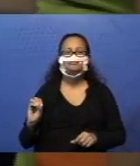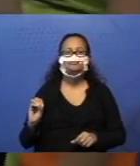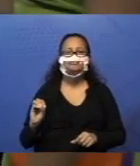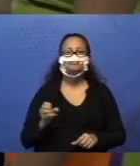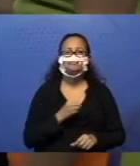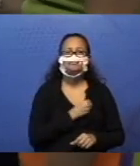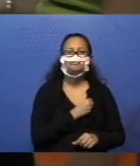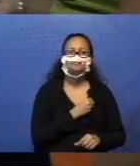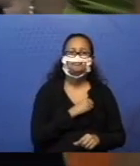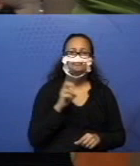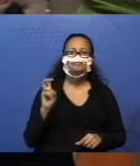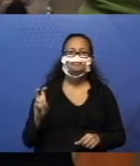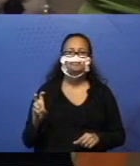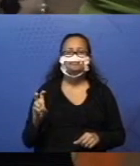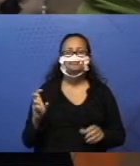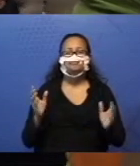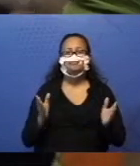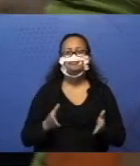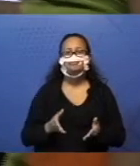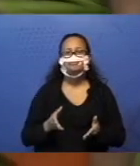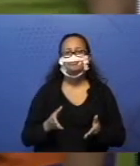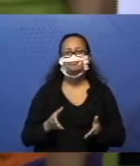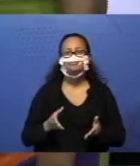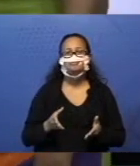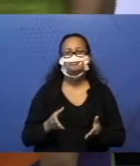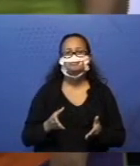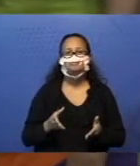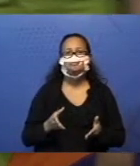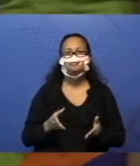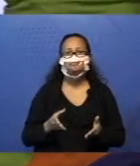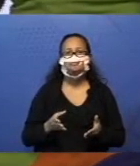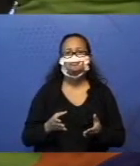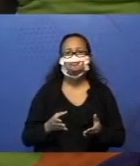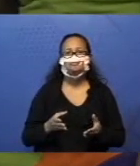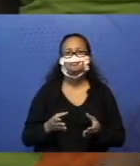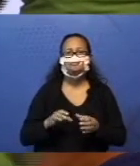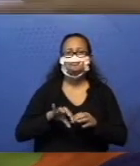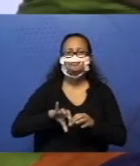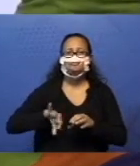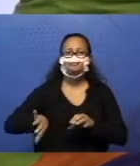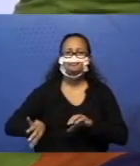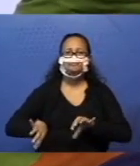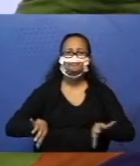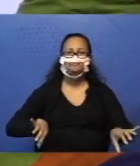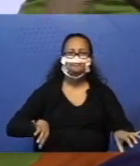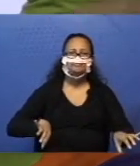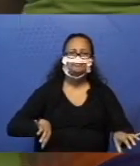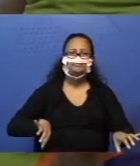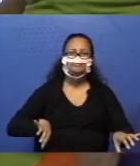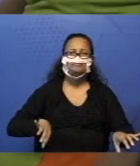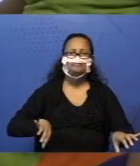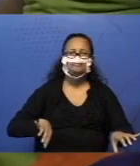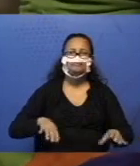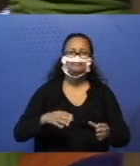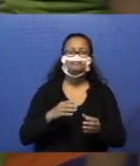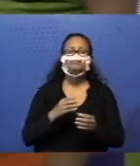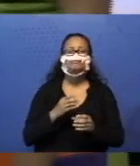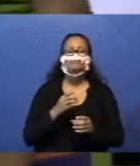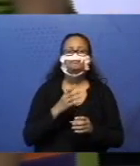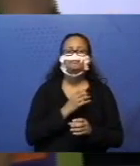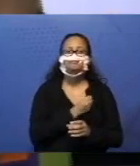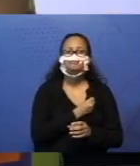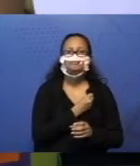Número cinco. Agora, eu vou decompor. Lembra da nossa última aula? Decompor. vou dividir o número